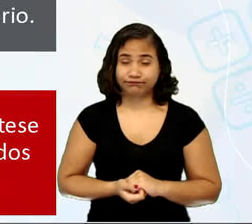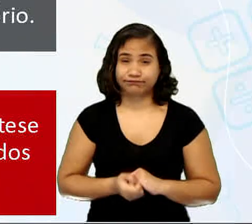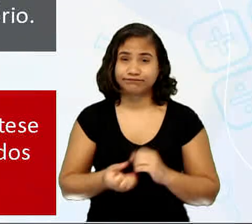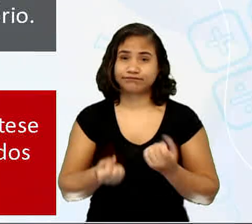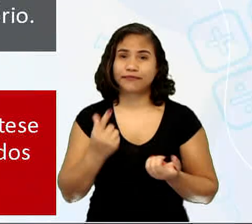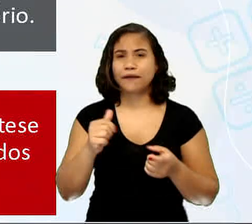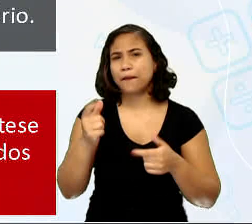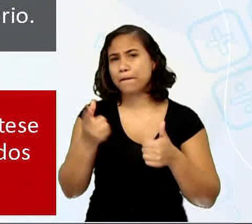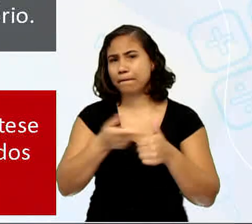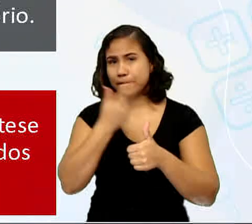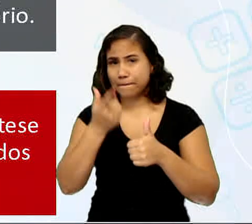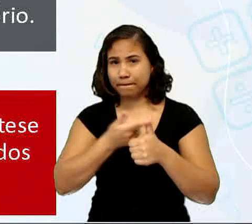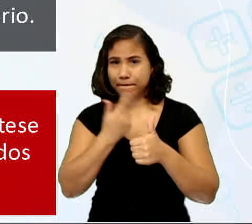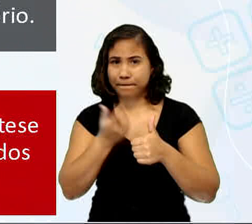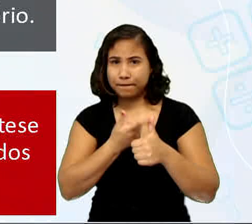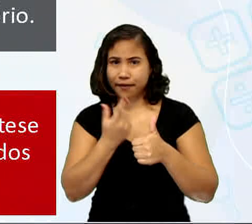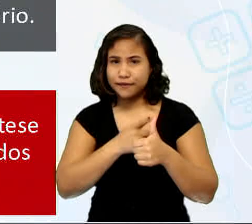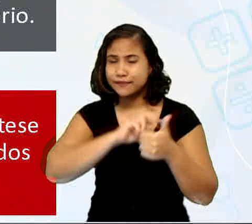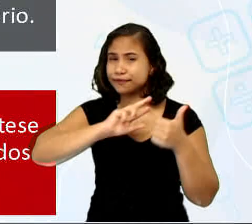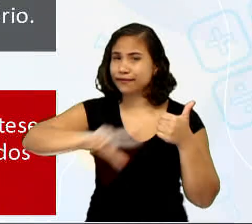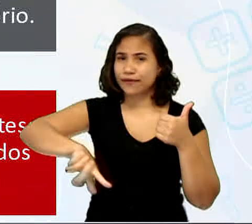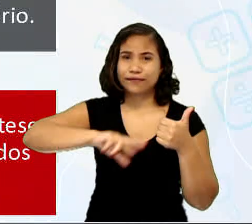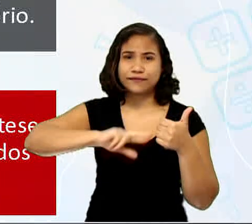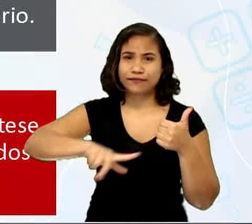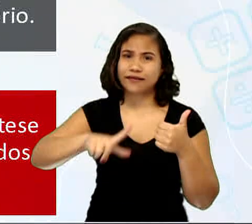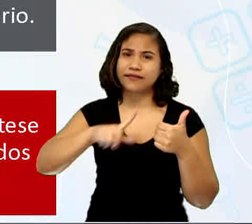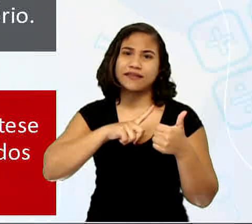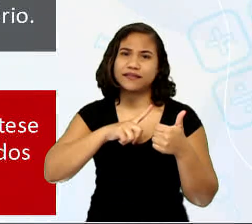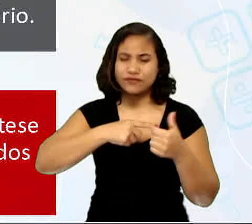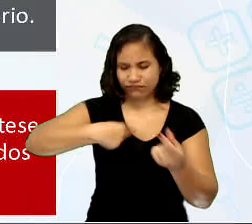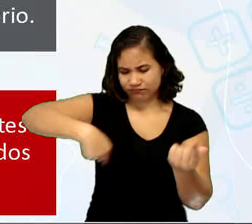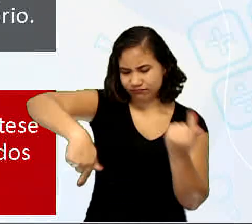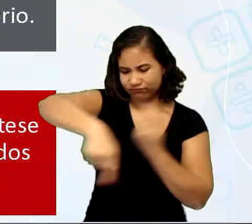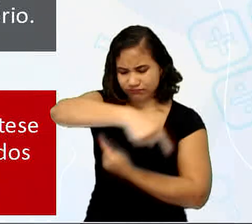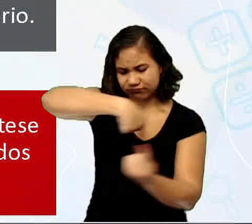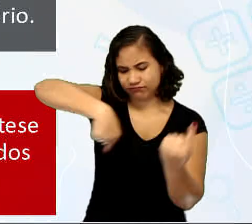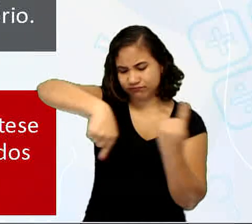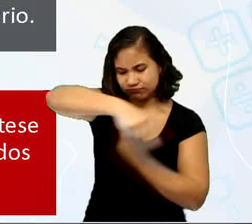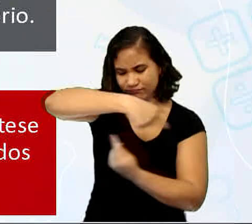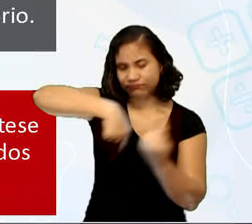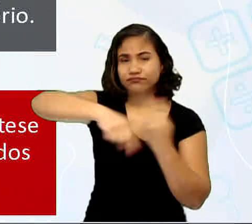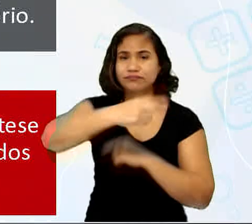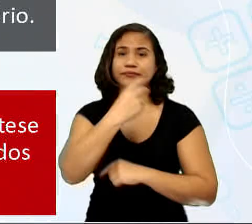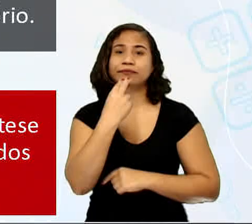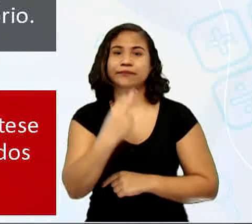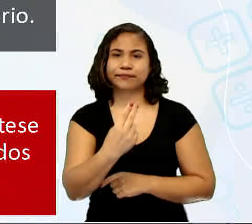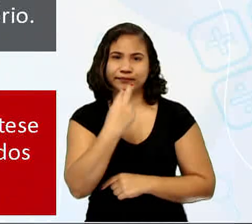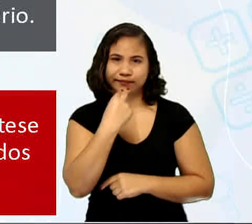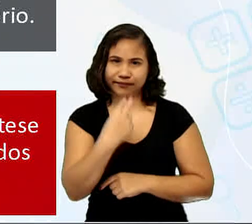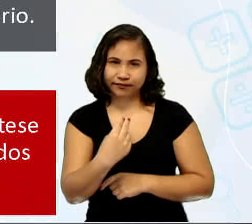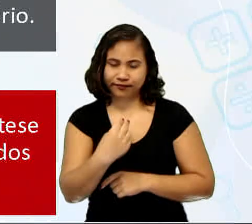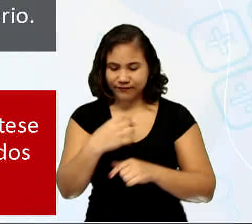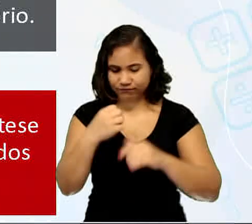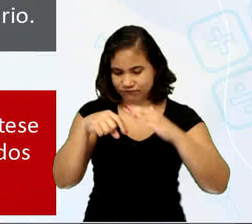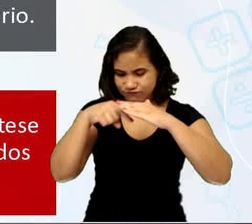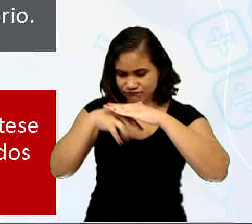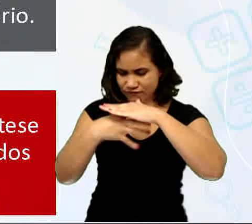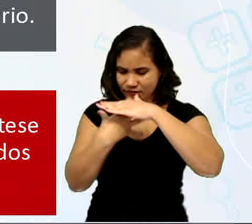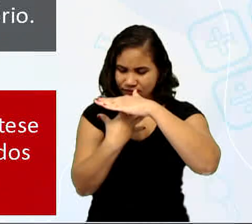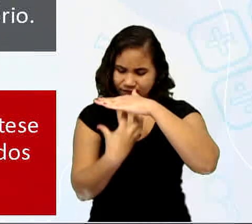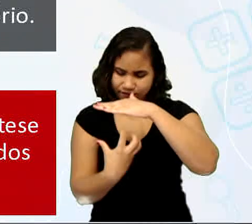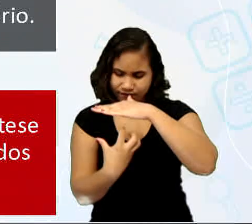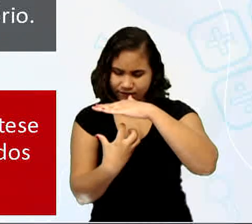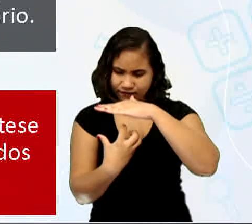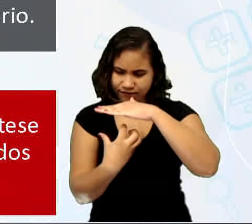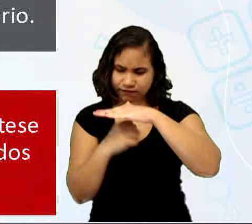Primeiramente, não haveria essa ciclagem dos nutrientes, deixando o solo pobre para o